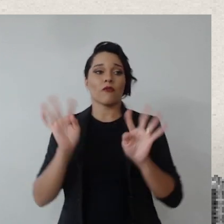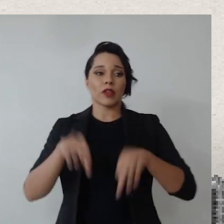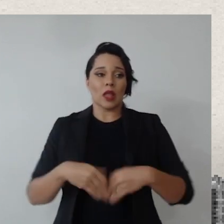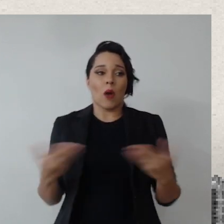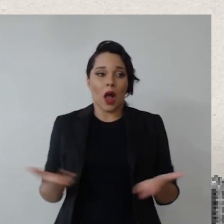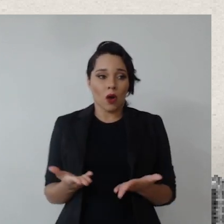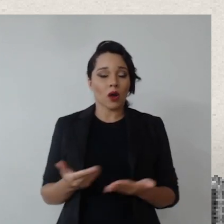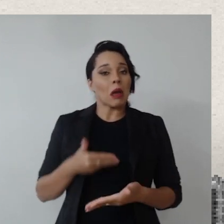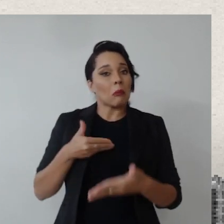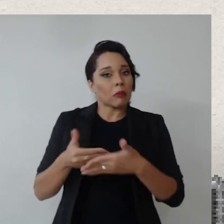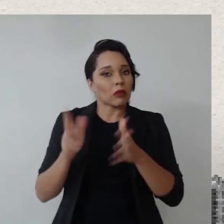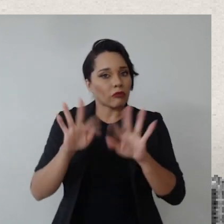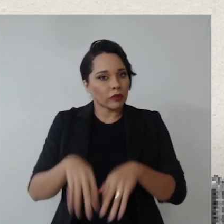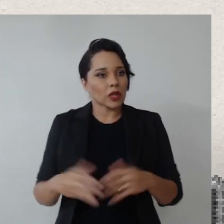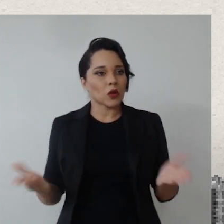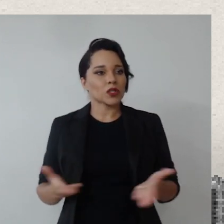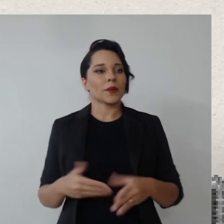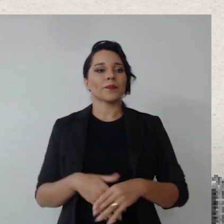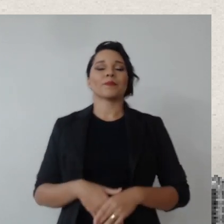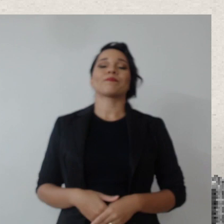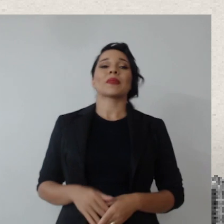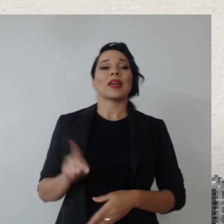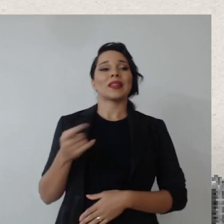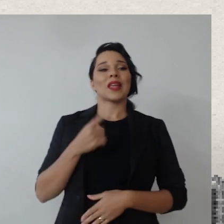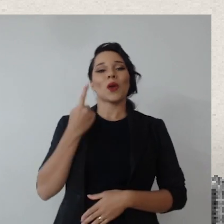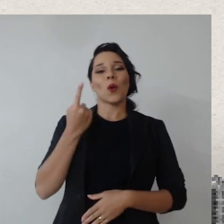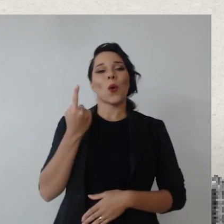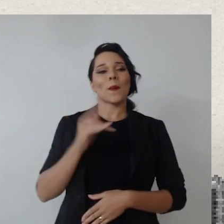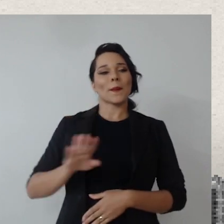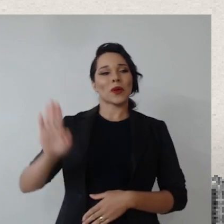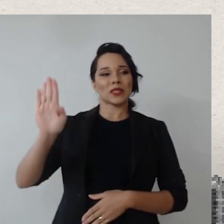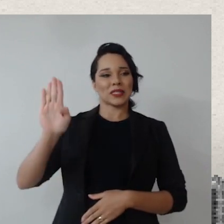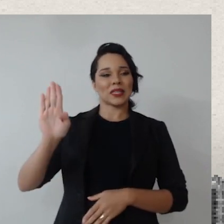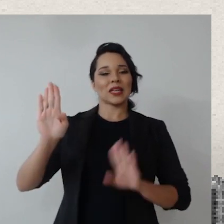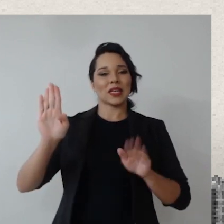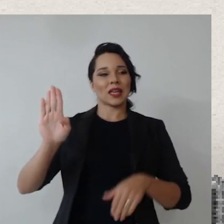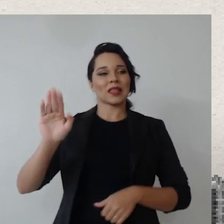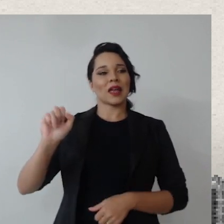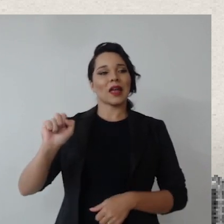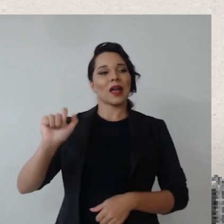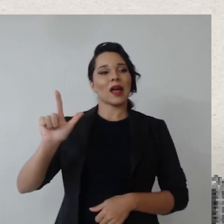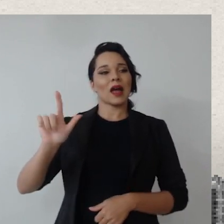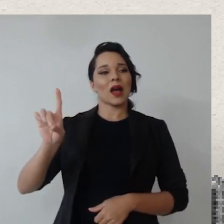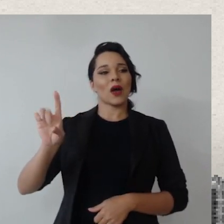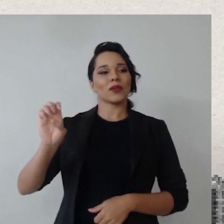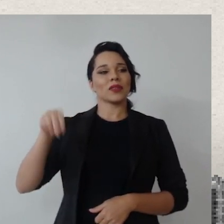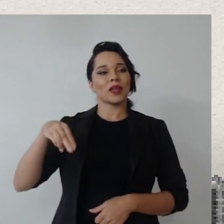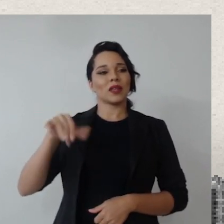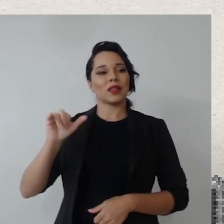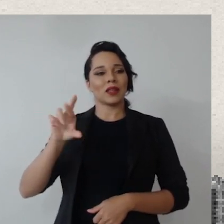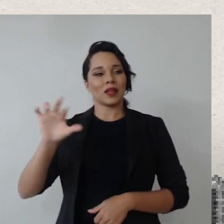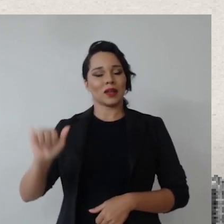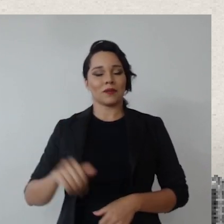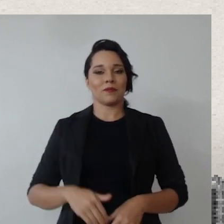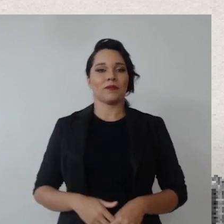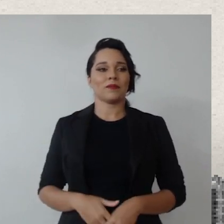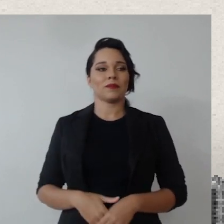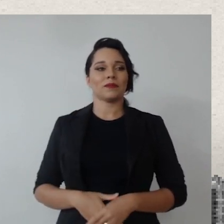dessa palestra, gente está se encaminhando para o encerramento, e tem uma mãozinha levantada que é da Aldenira, Aldenira?